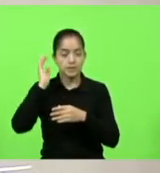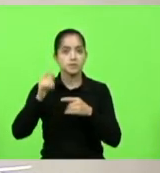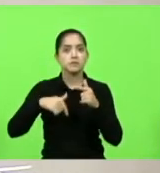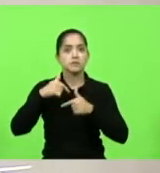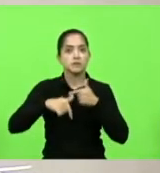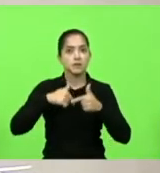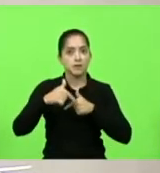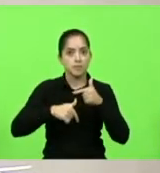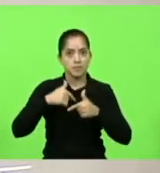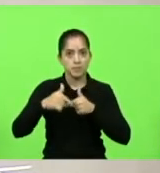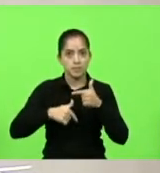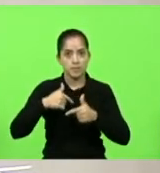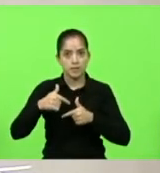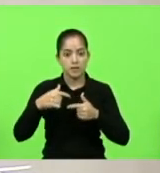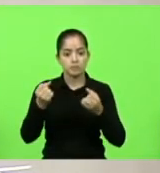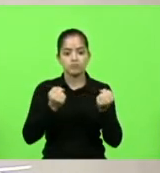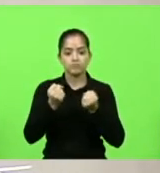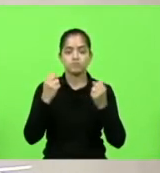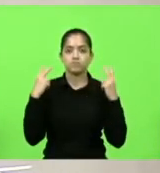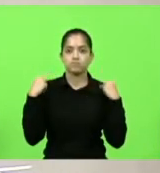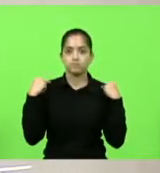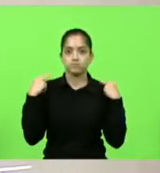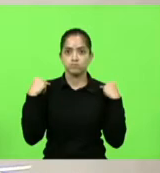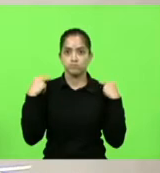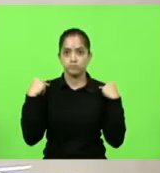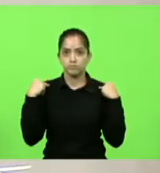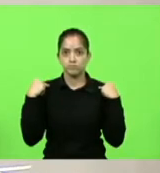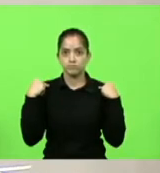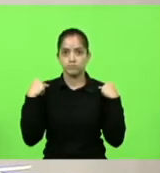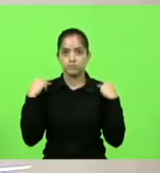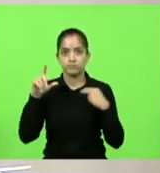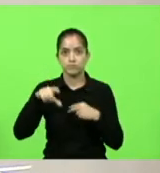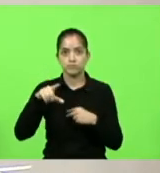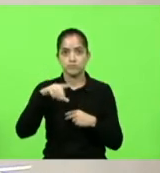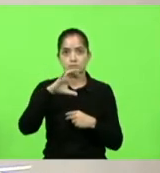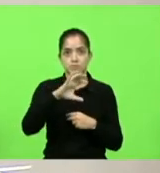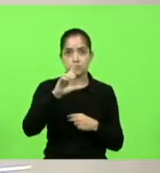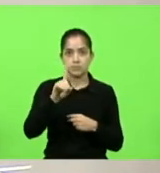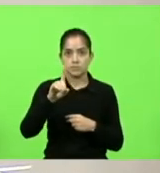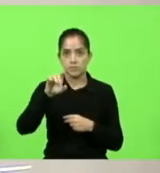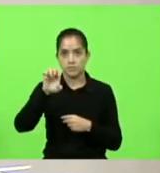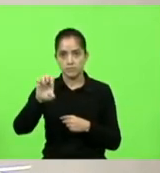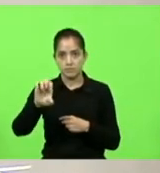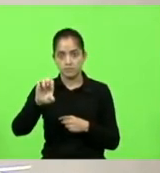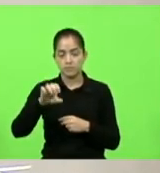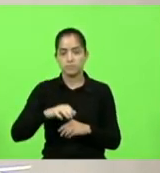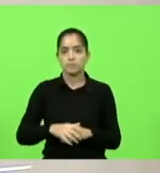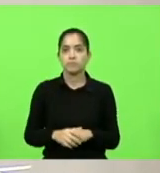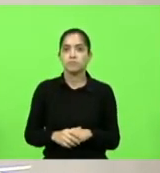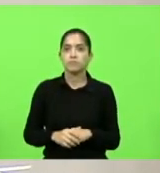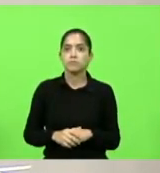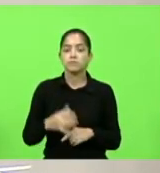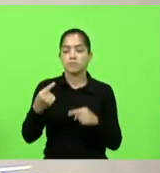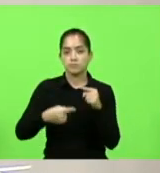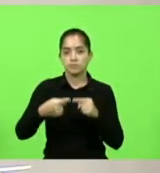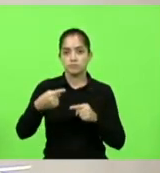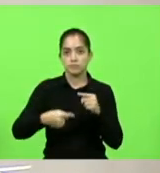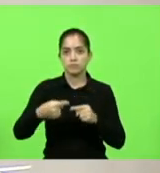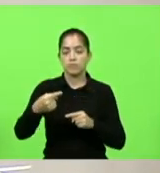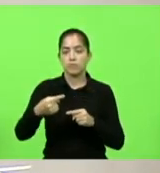como motoristas em habilitação C, D e E. Em discussão?